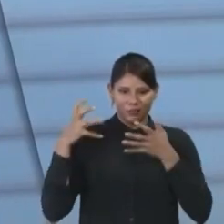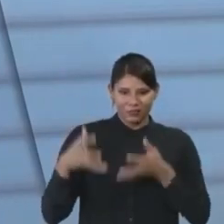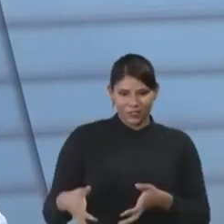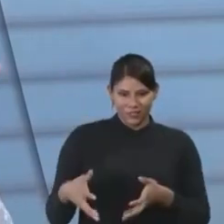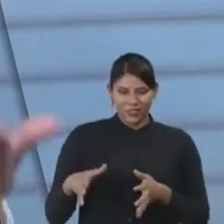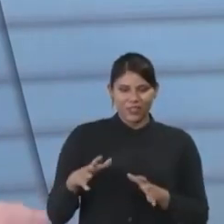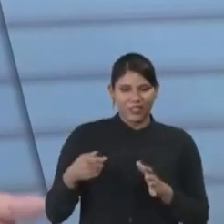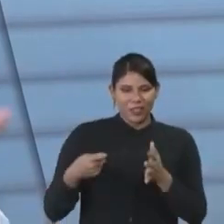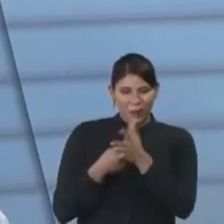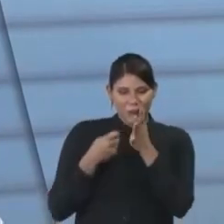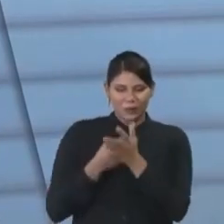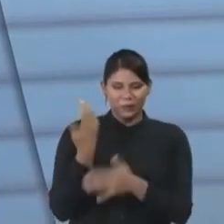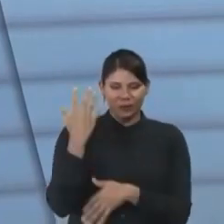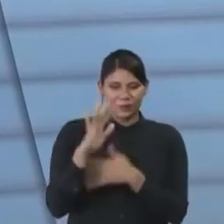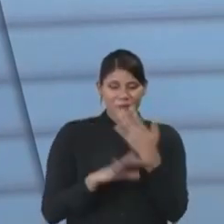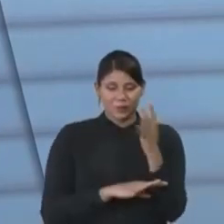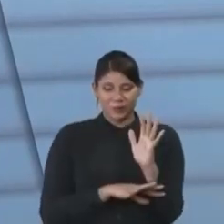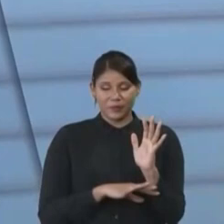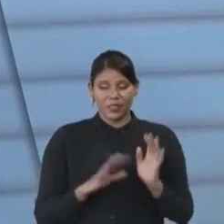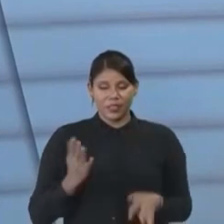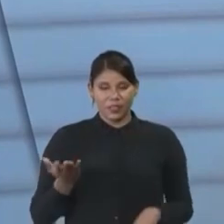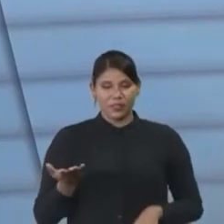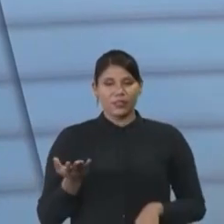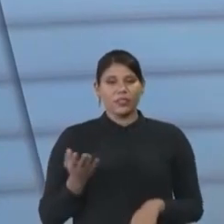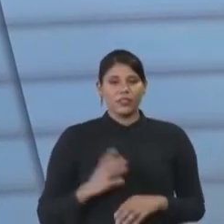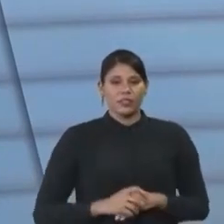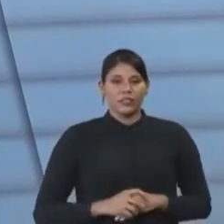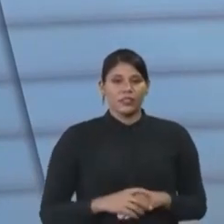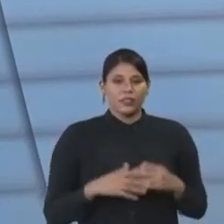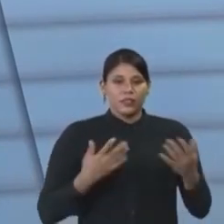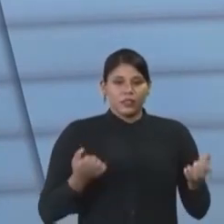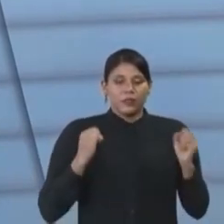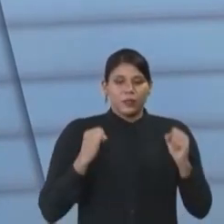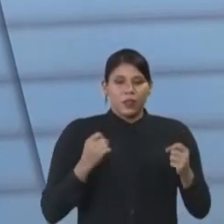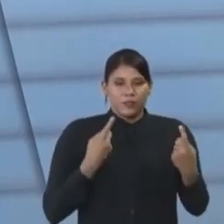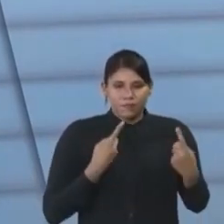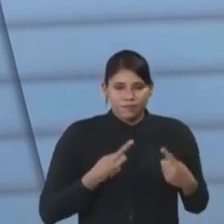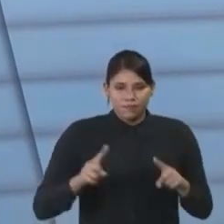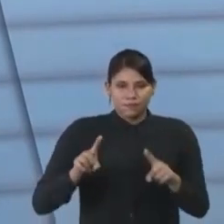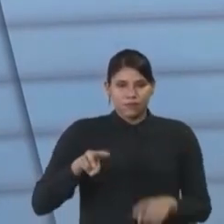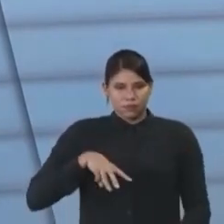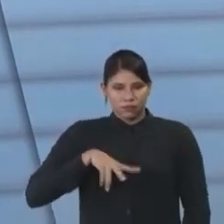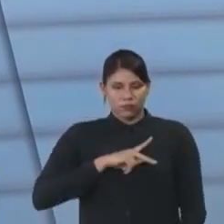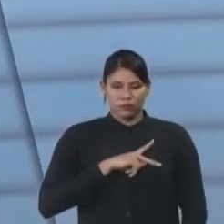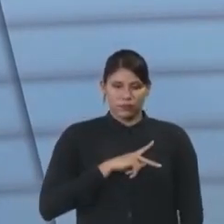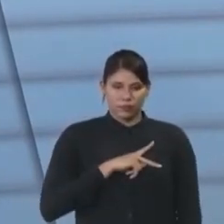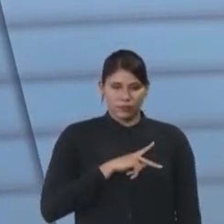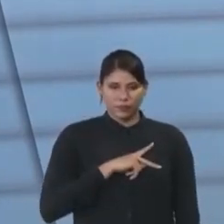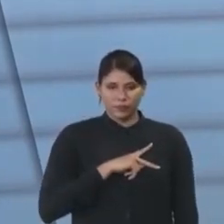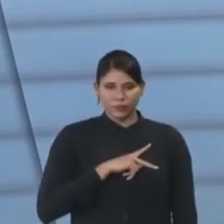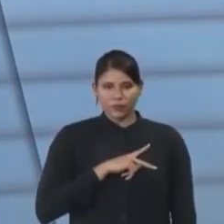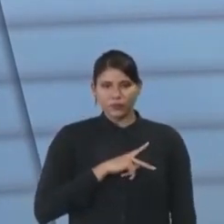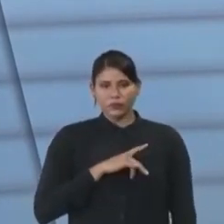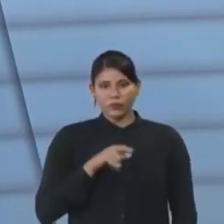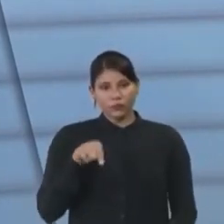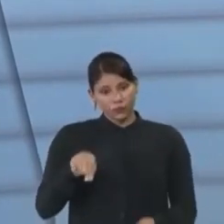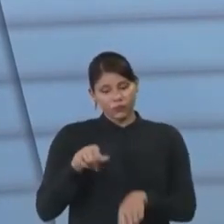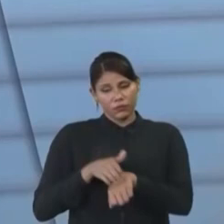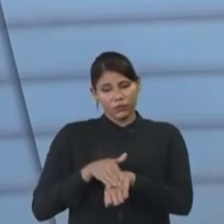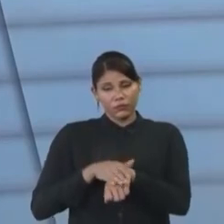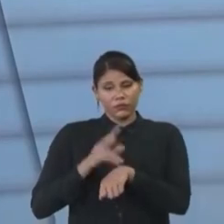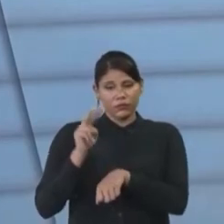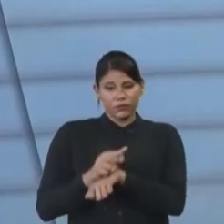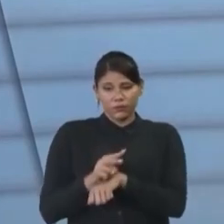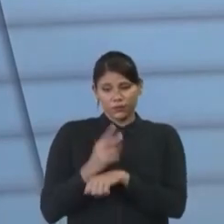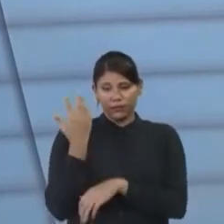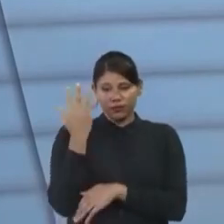E esses instrumentos que eu estou falando, você pode provocar o Ministério Público, que é fiscal do meio